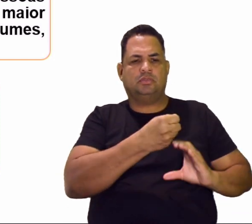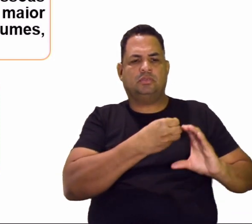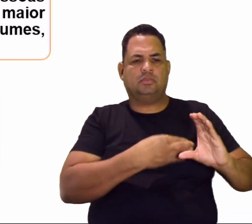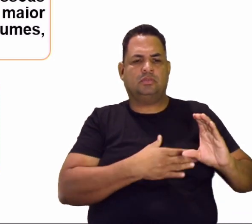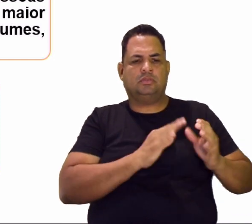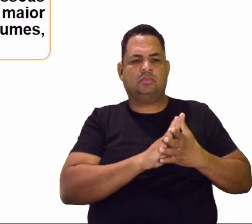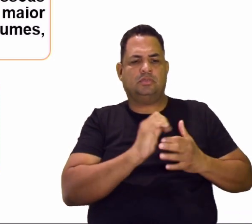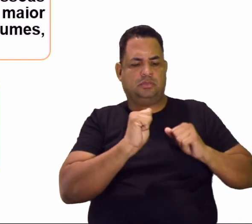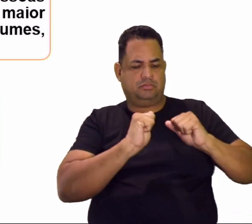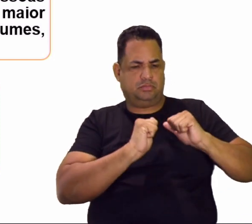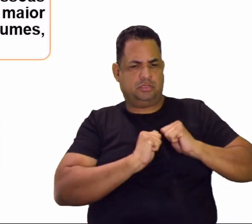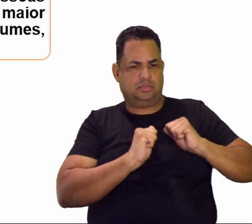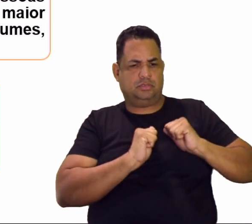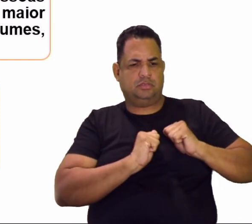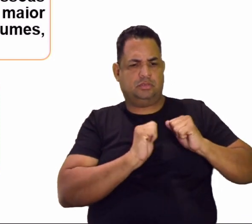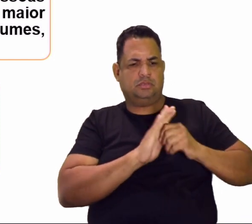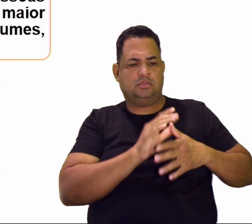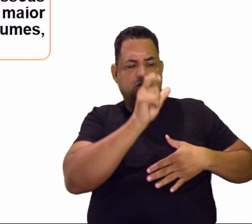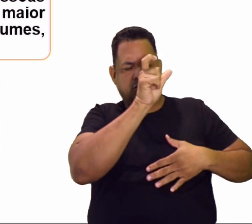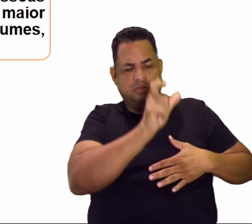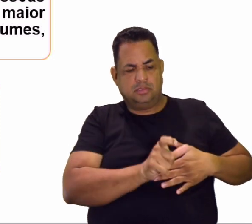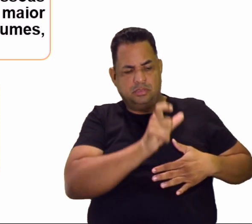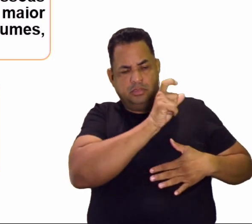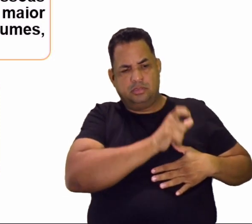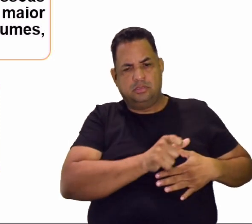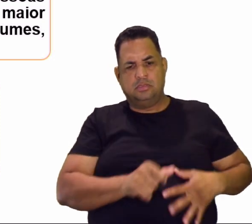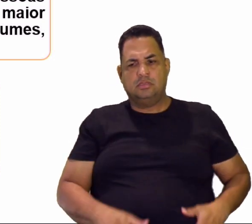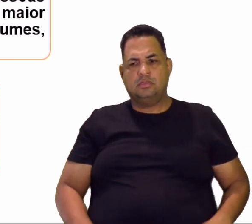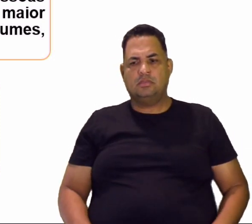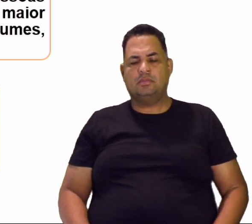é a impessoalidade e a individualidade, né?